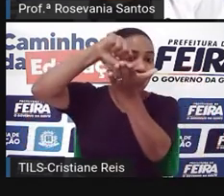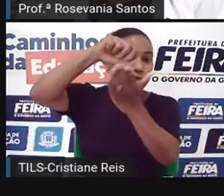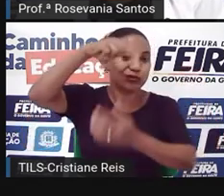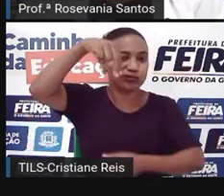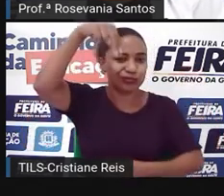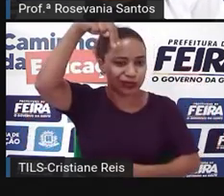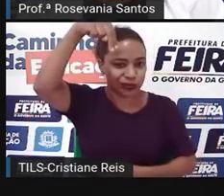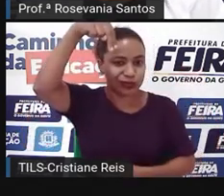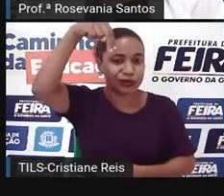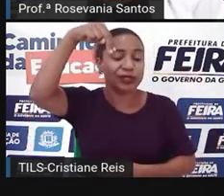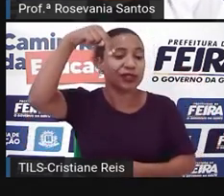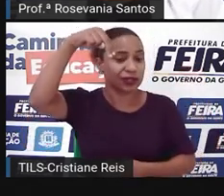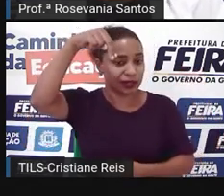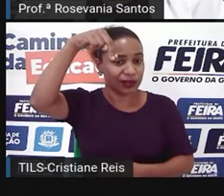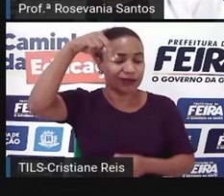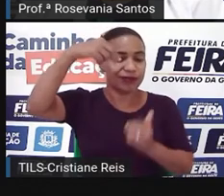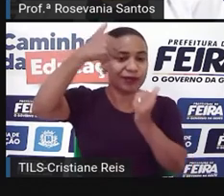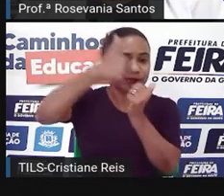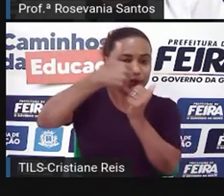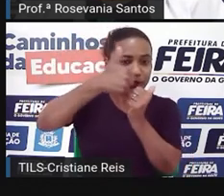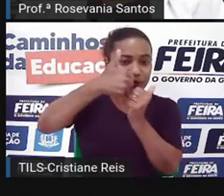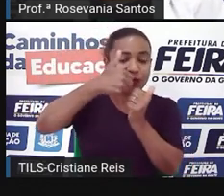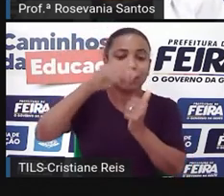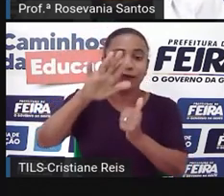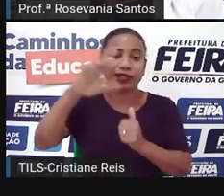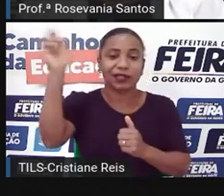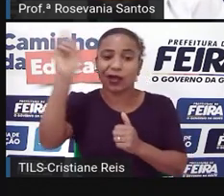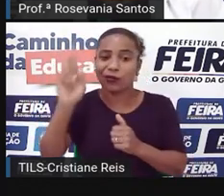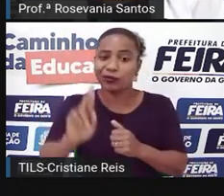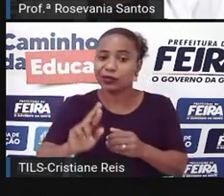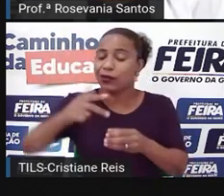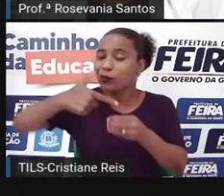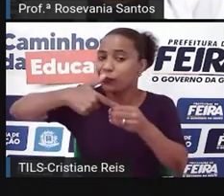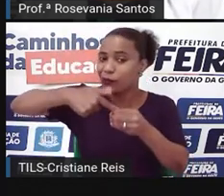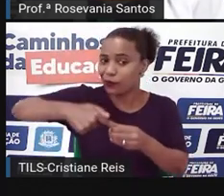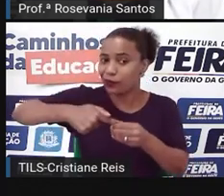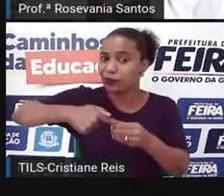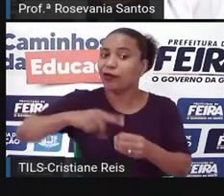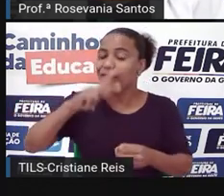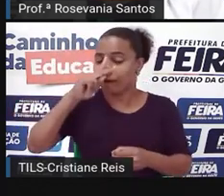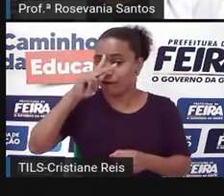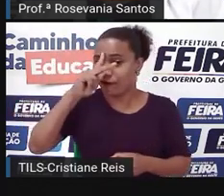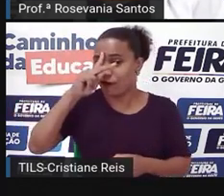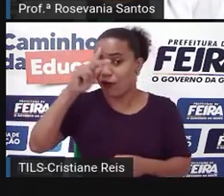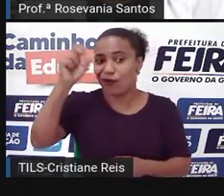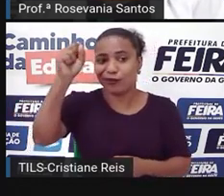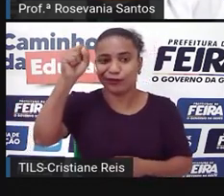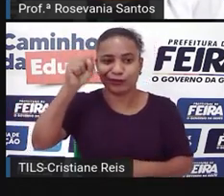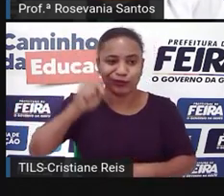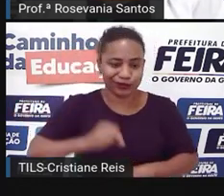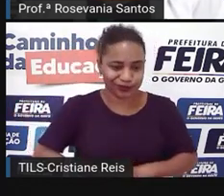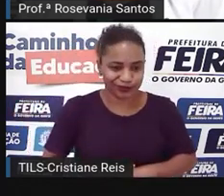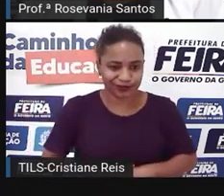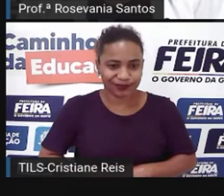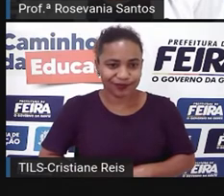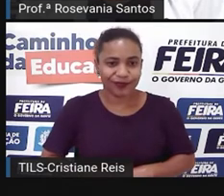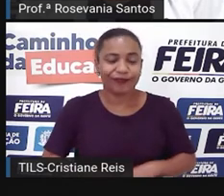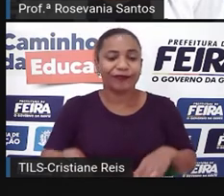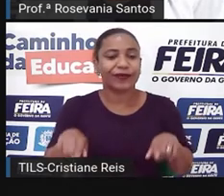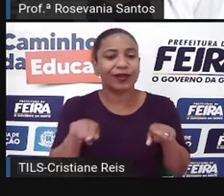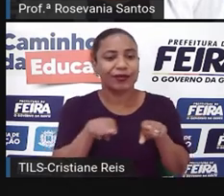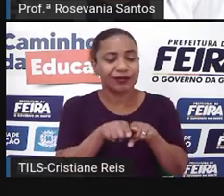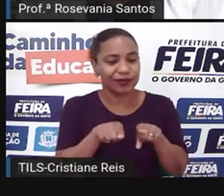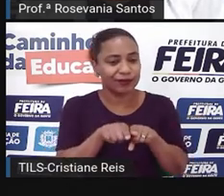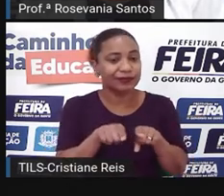por conta que a maioria das reservas petrolíferas da Rússia está aqui nesse espaço. mas você também vai pegar a parte do... não a